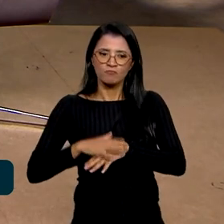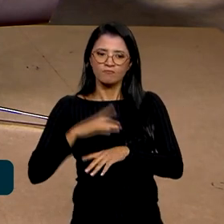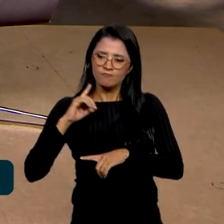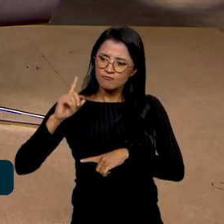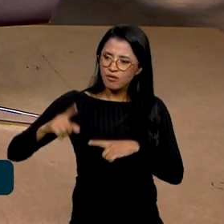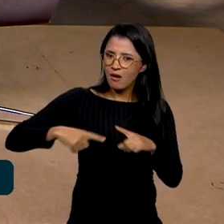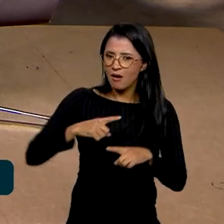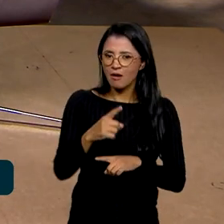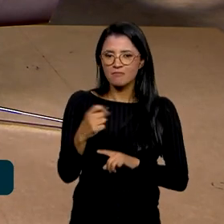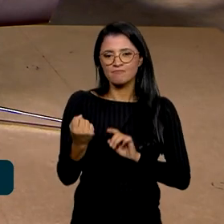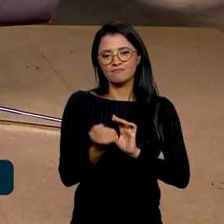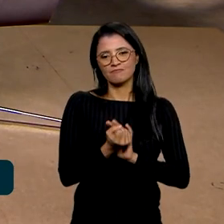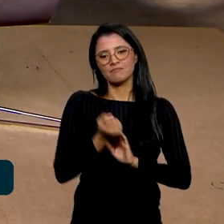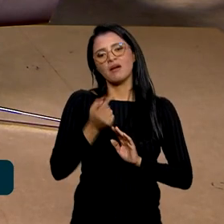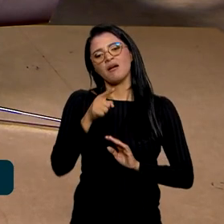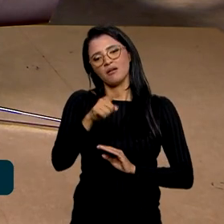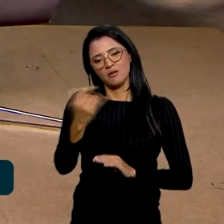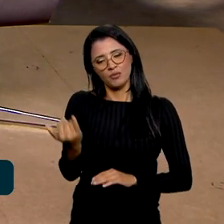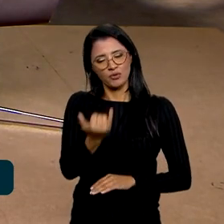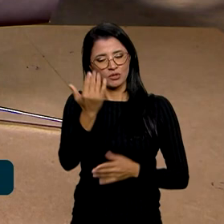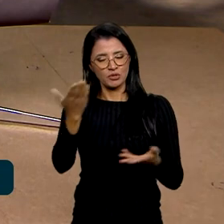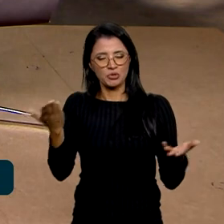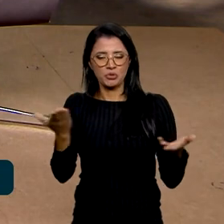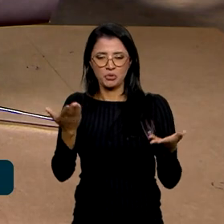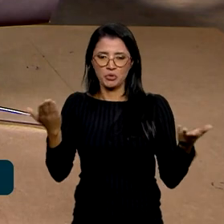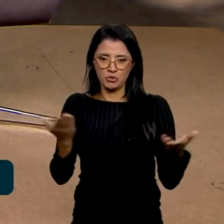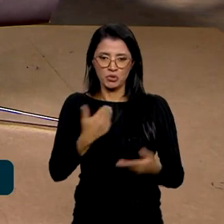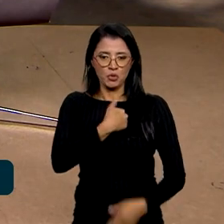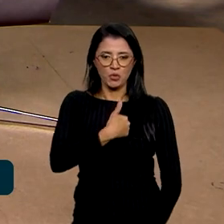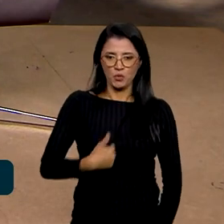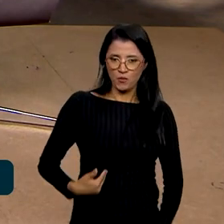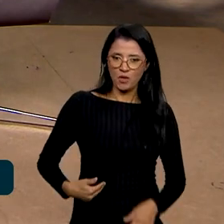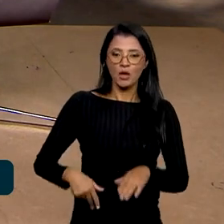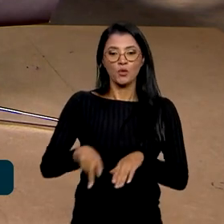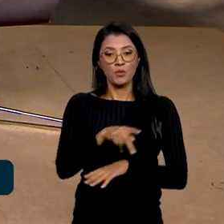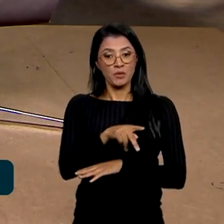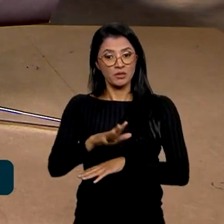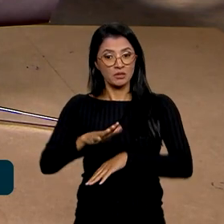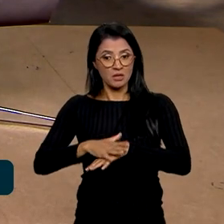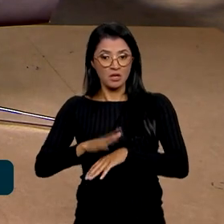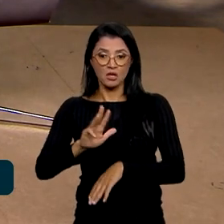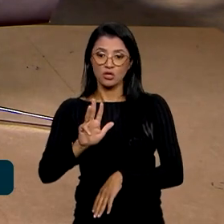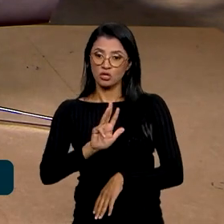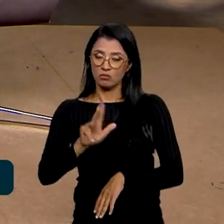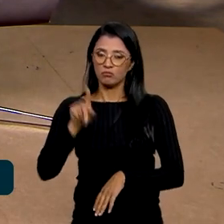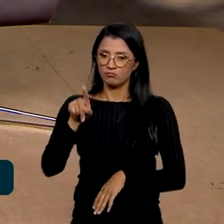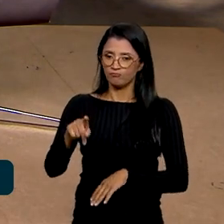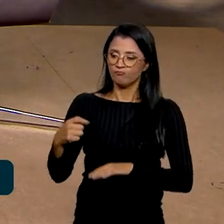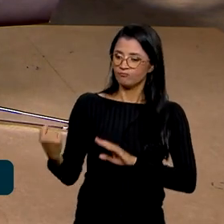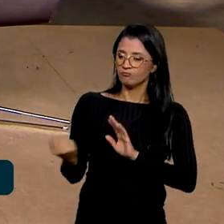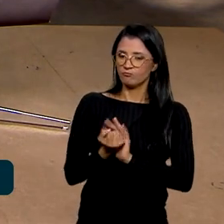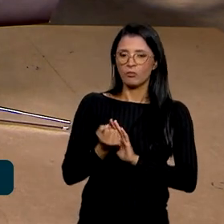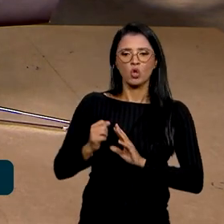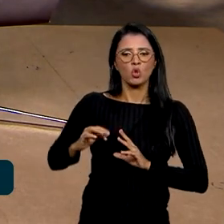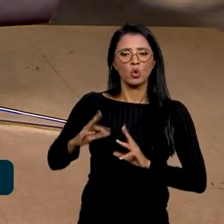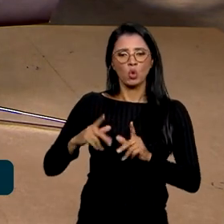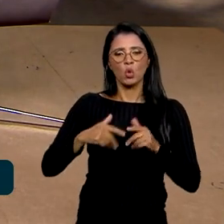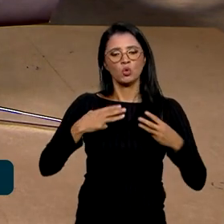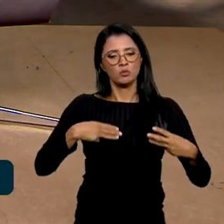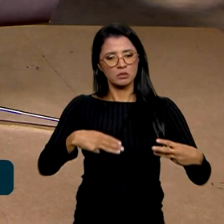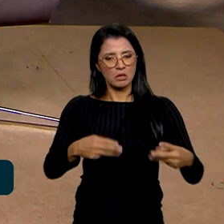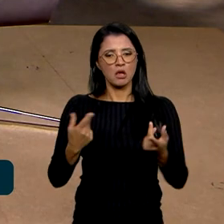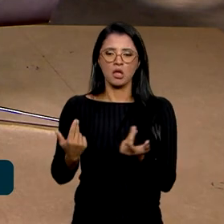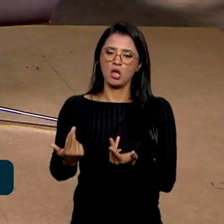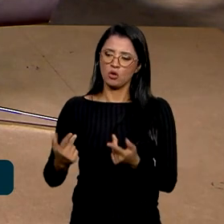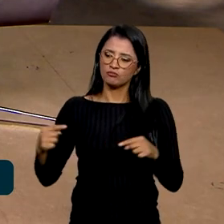deixou uma marca muito importante que hoje, no governo do presidente Lula, é uma marca já em todos os ministérios que tem uma